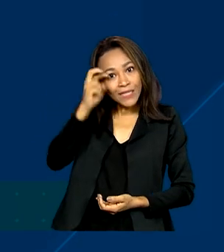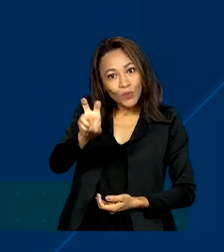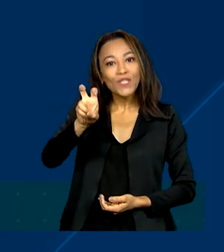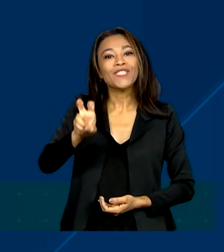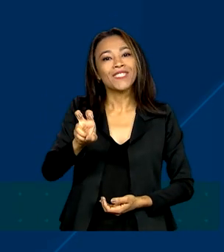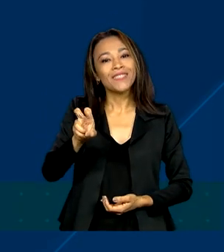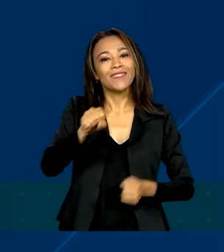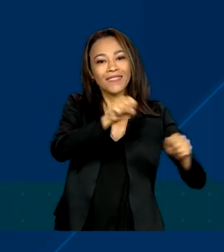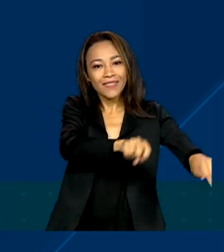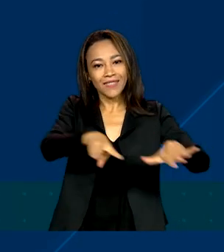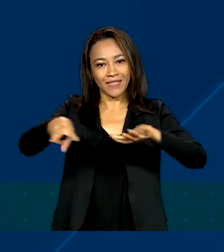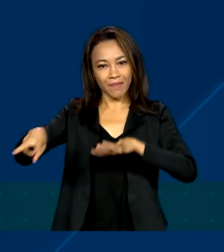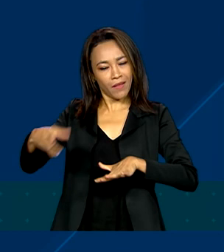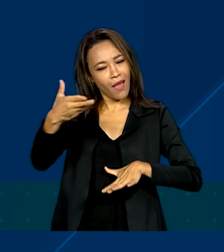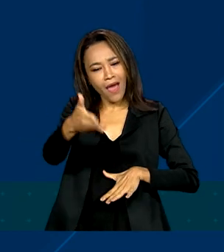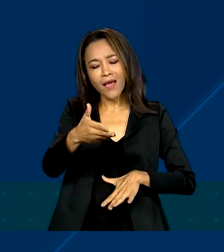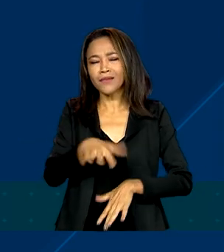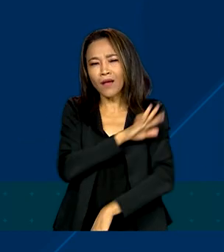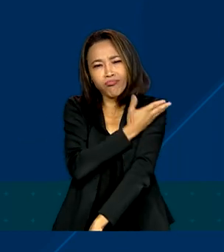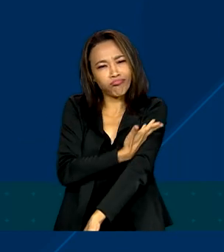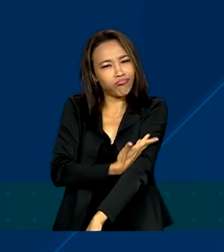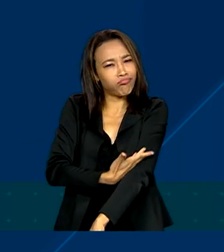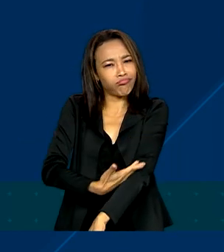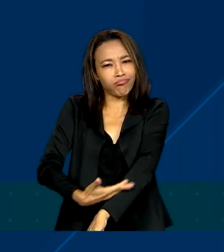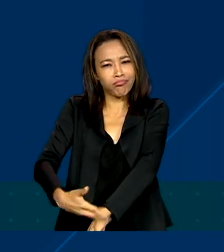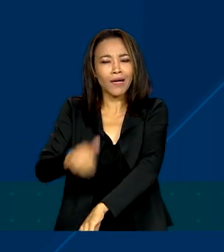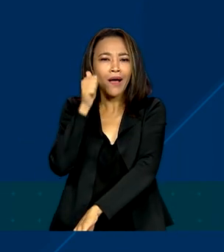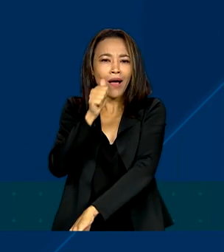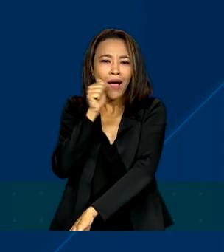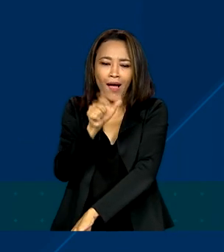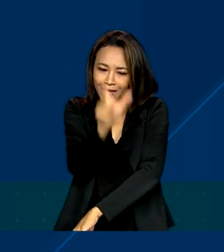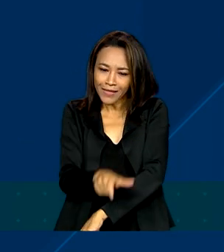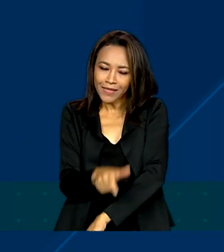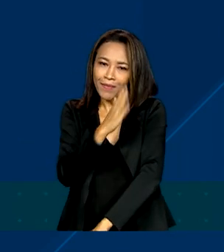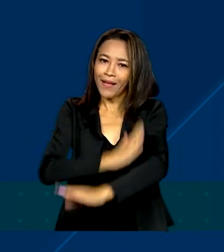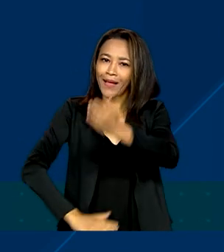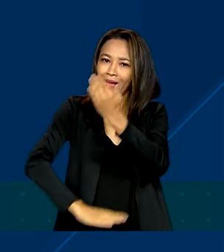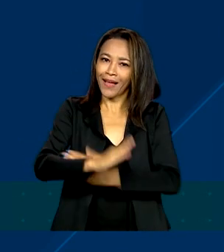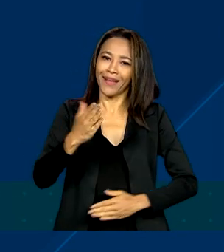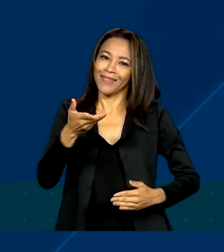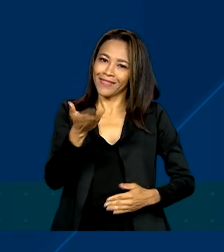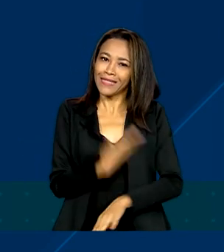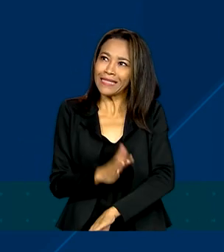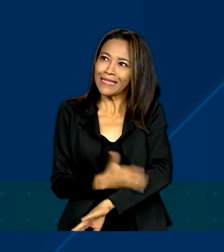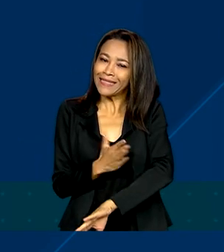semana, essa é a rotina da atleta paralímpica Cristiane Alves.